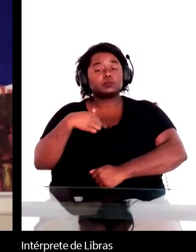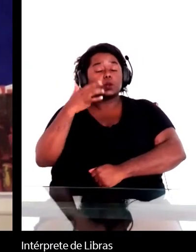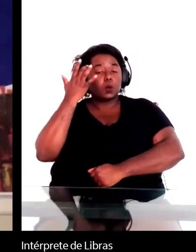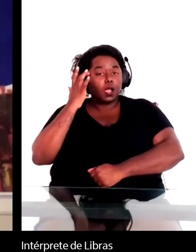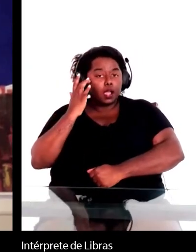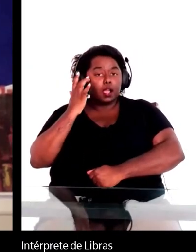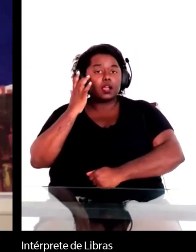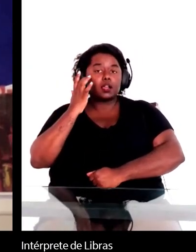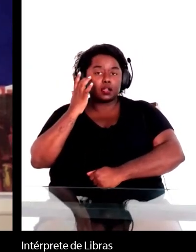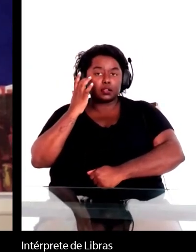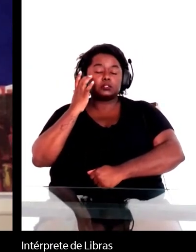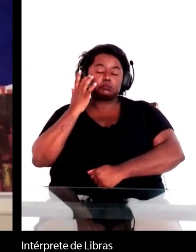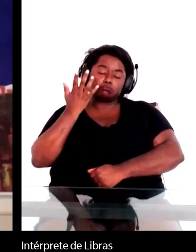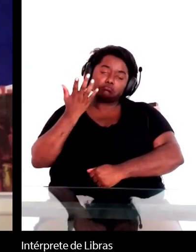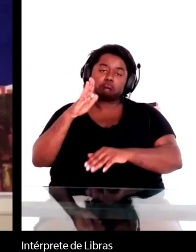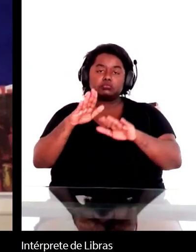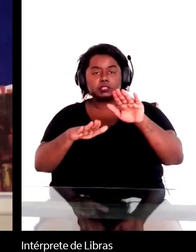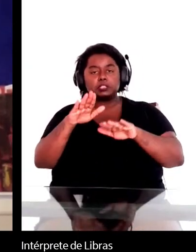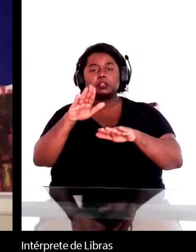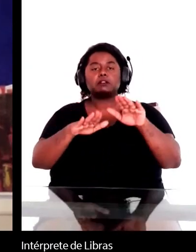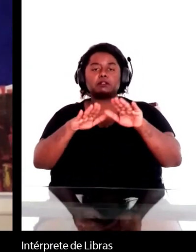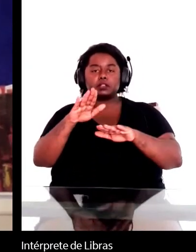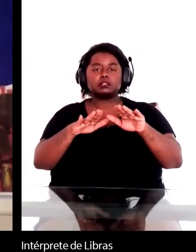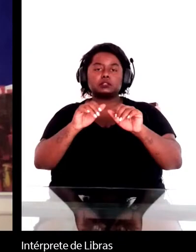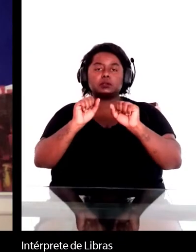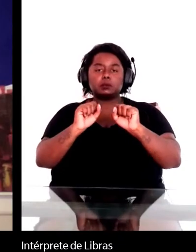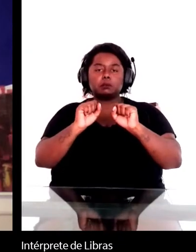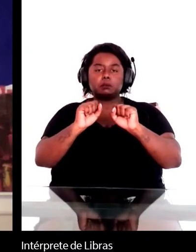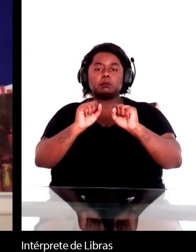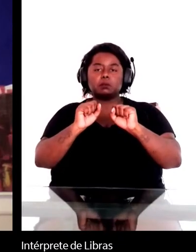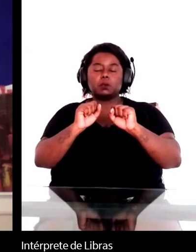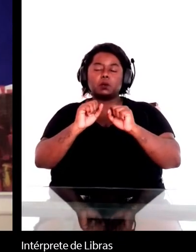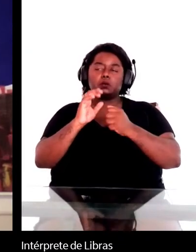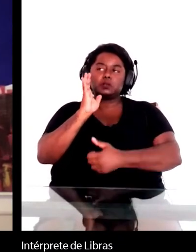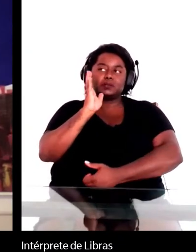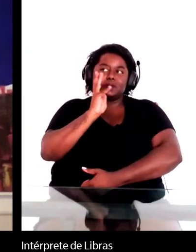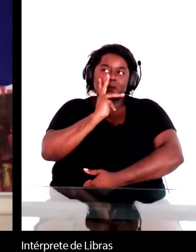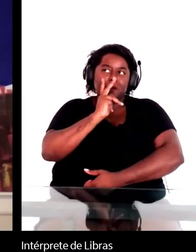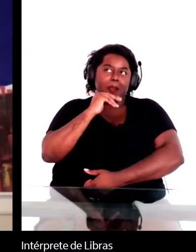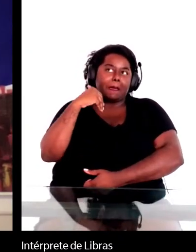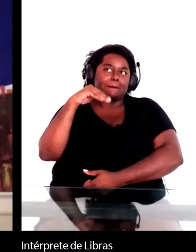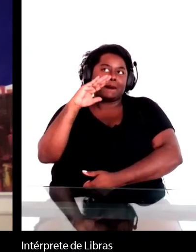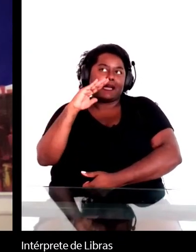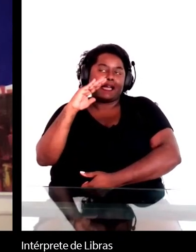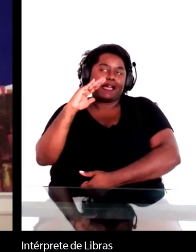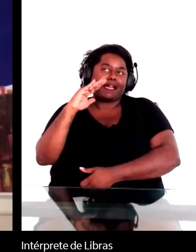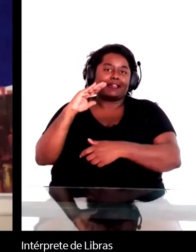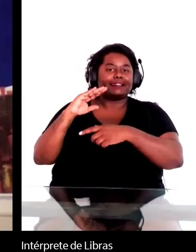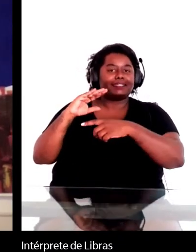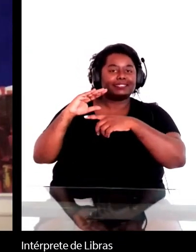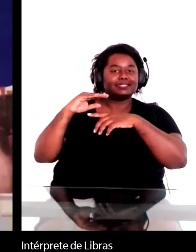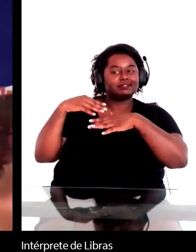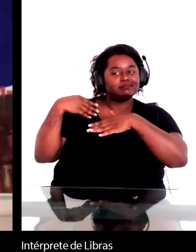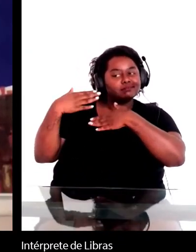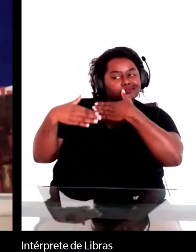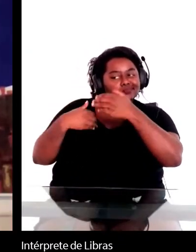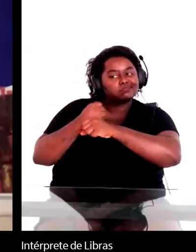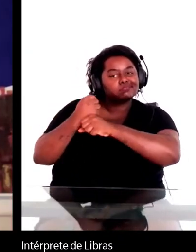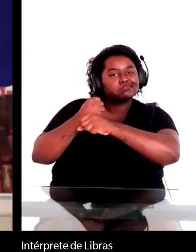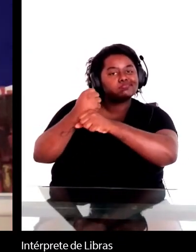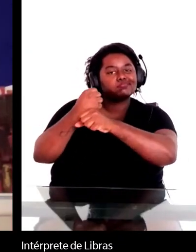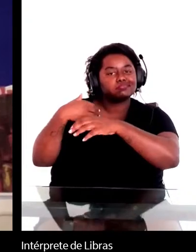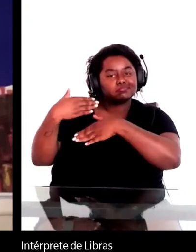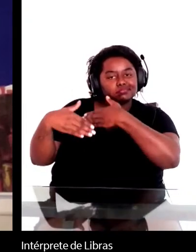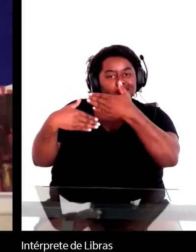que vai levar um pouco mais do que as duas gerações para Machado entrar aqui no que se chama mainstream